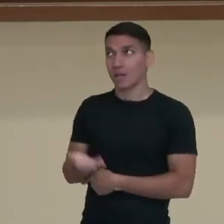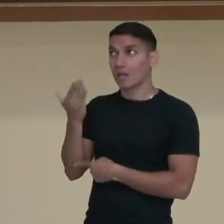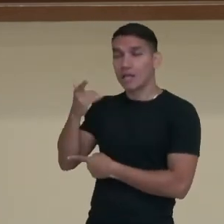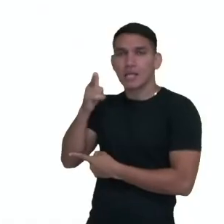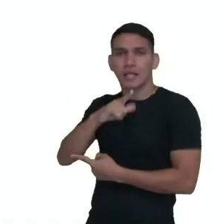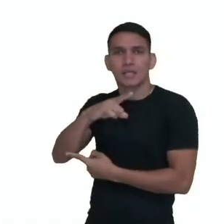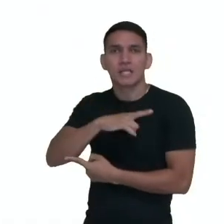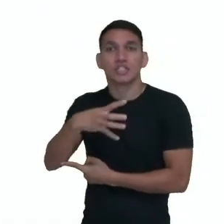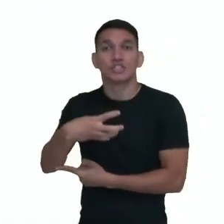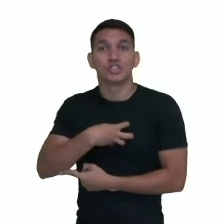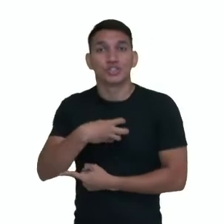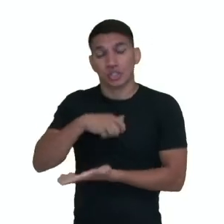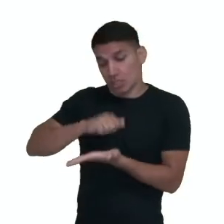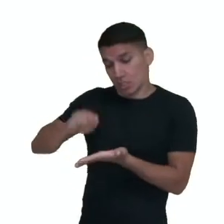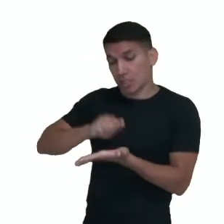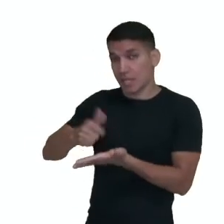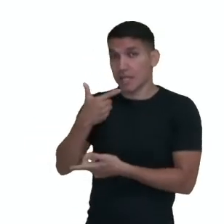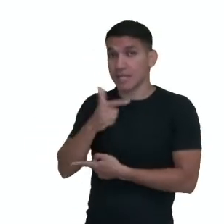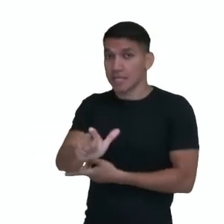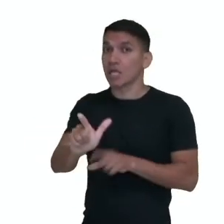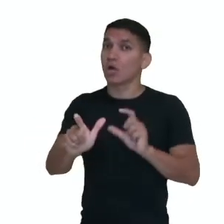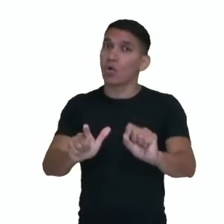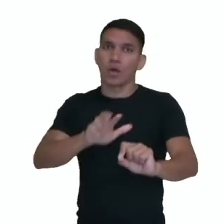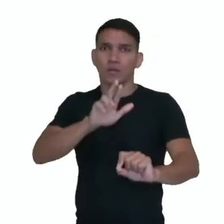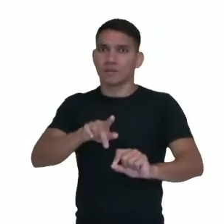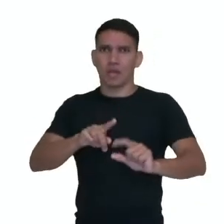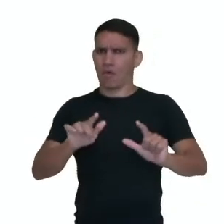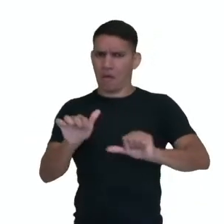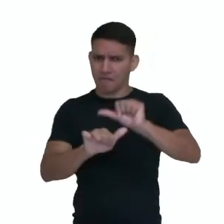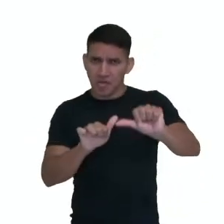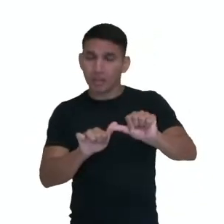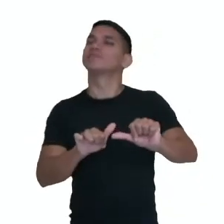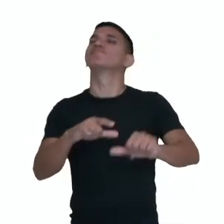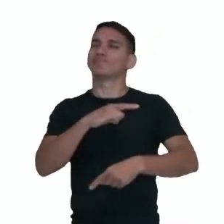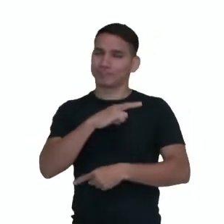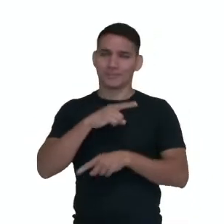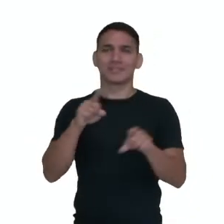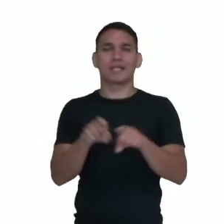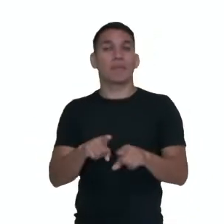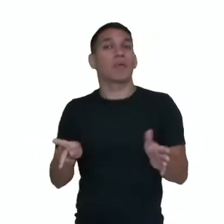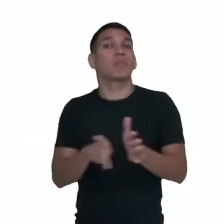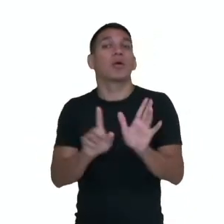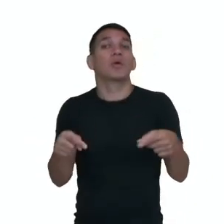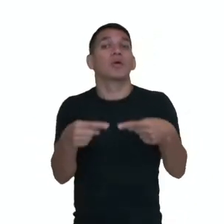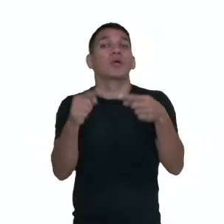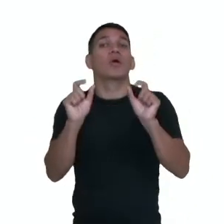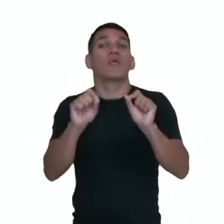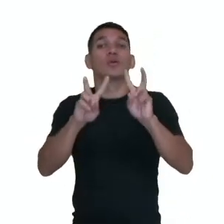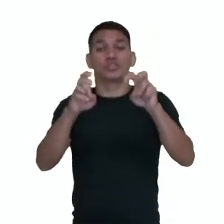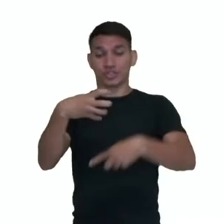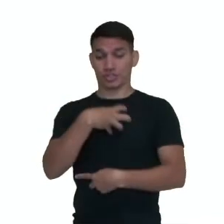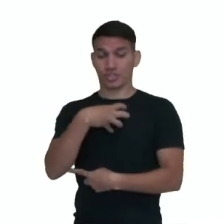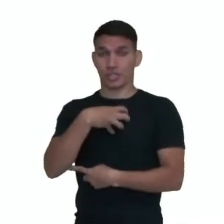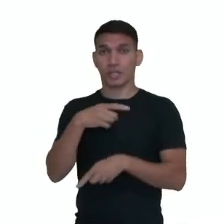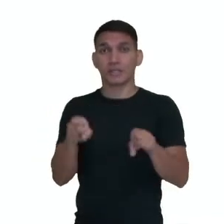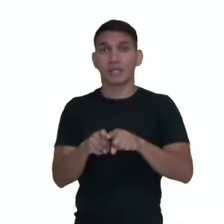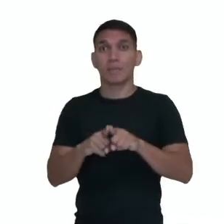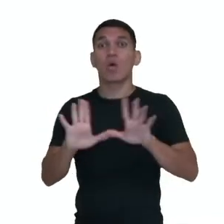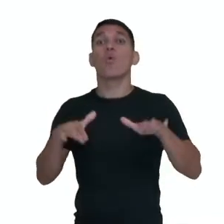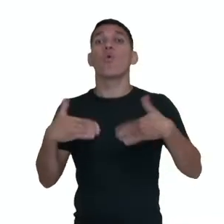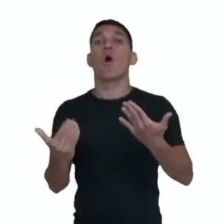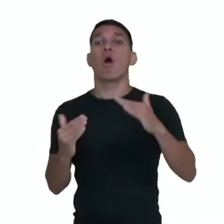a forma escrita da língua não escapa também a variação, né? Sobretudo no que diz respeito ao estilo ou nível de